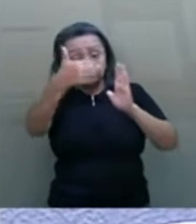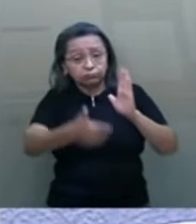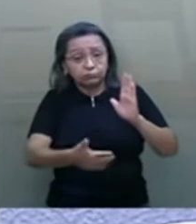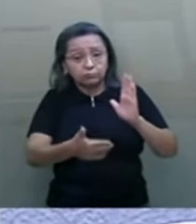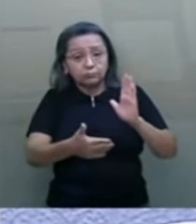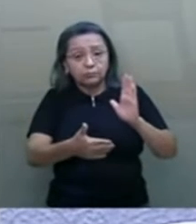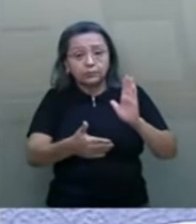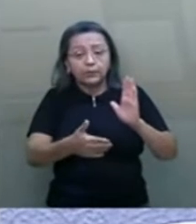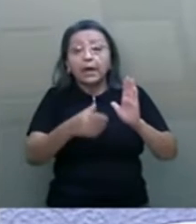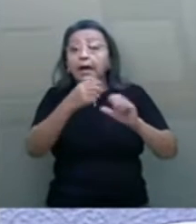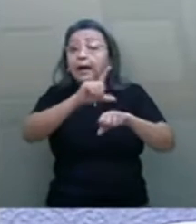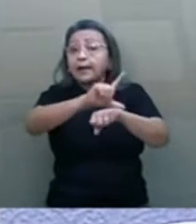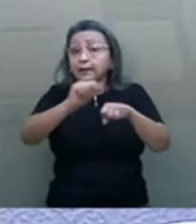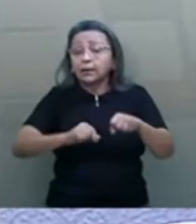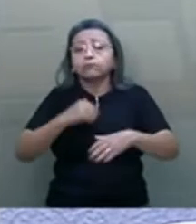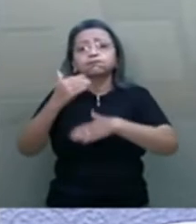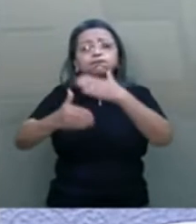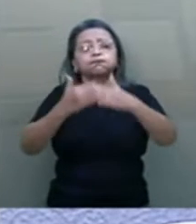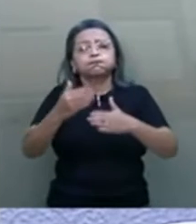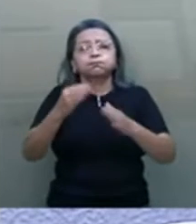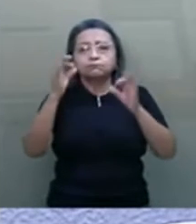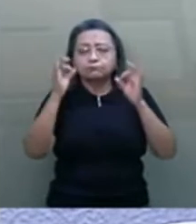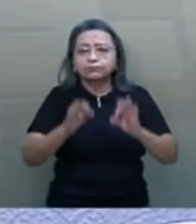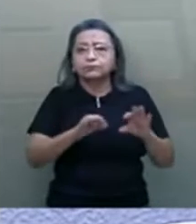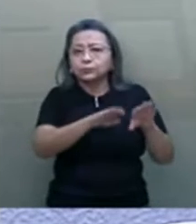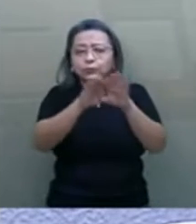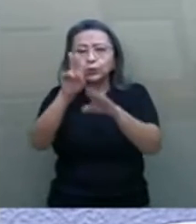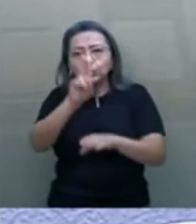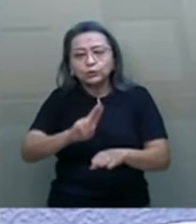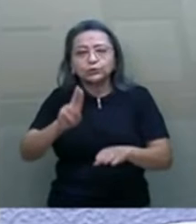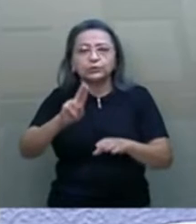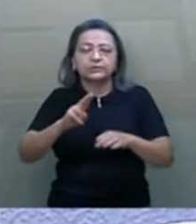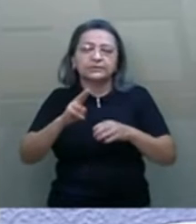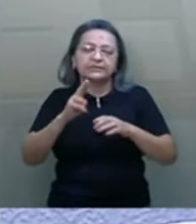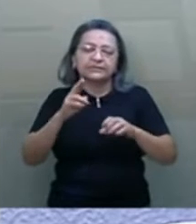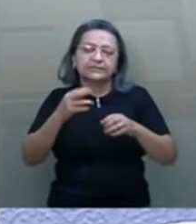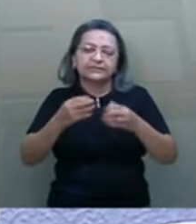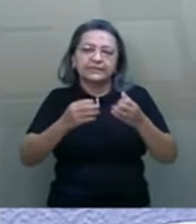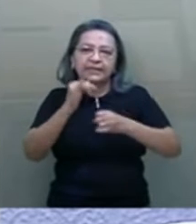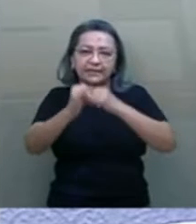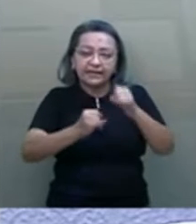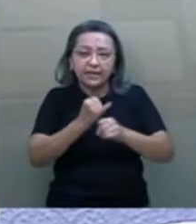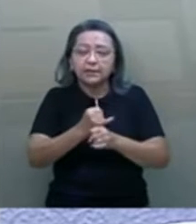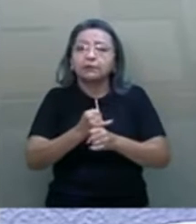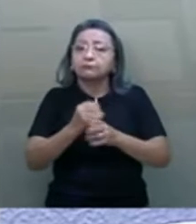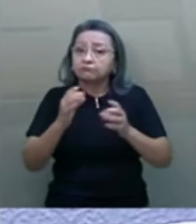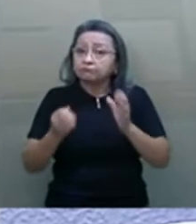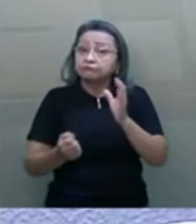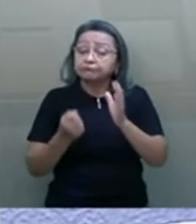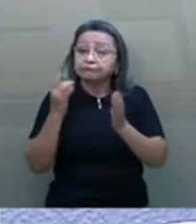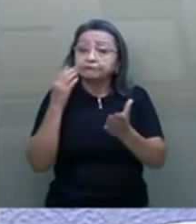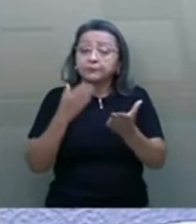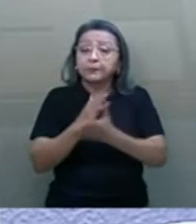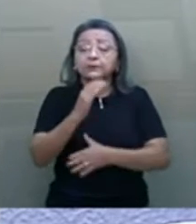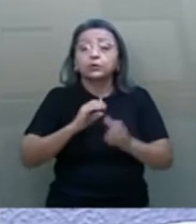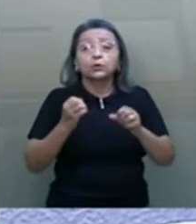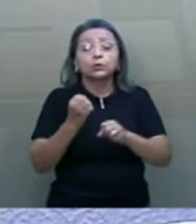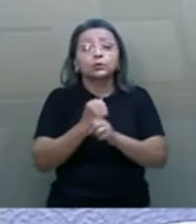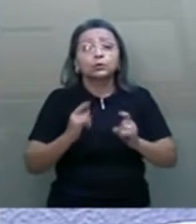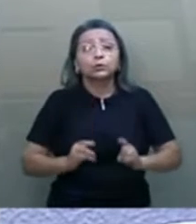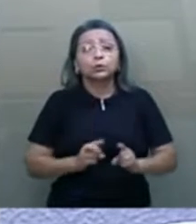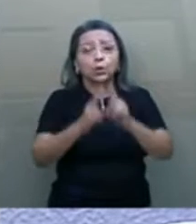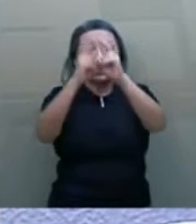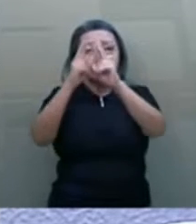arrecadatório, a Anatel avançou na massificação do uso do serviço móvel, ao definir que serão construídas torres para o 4G em localidades rurais.